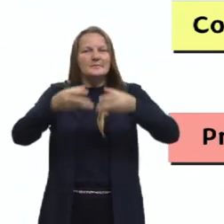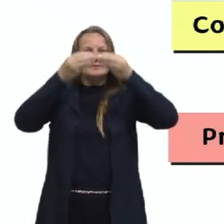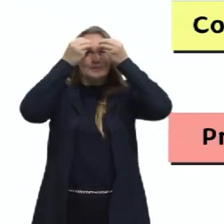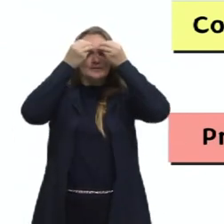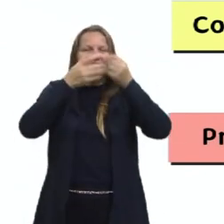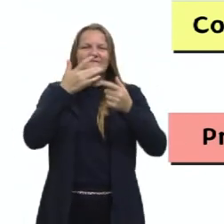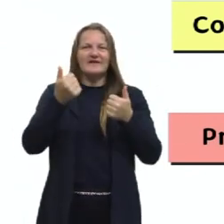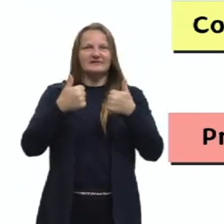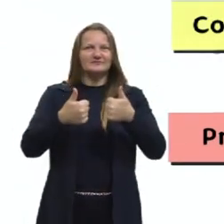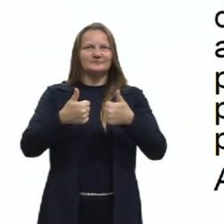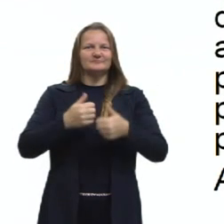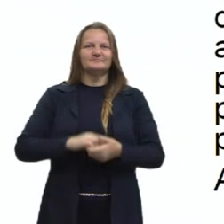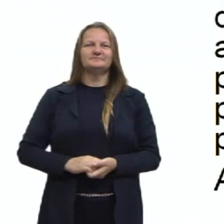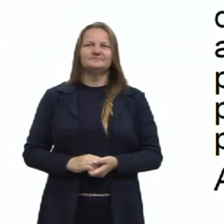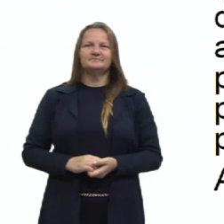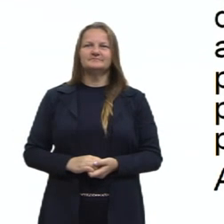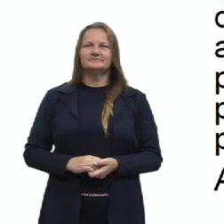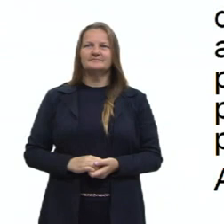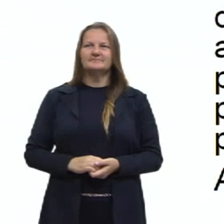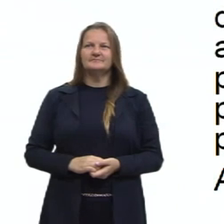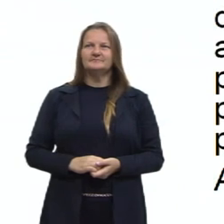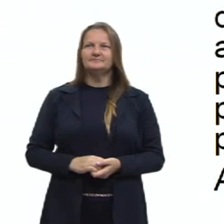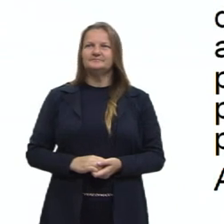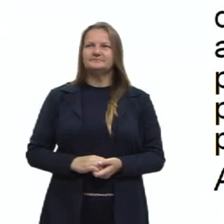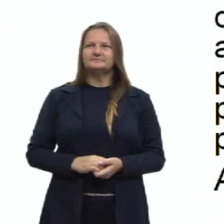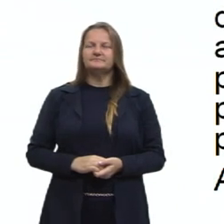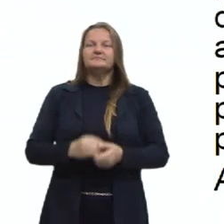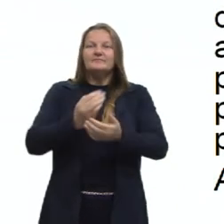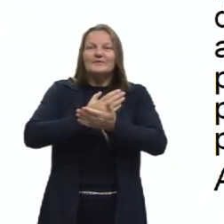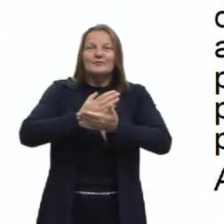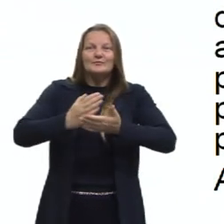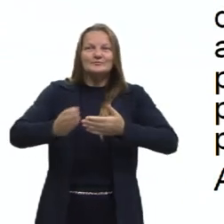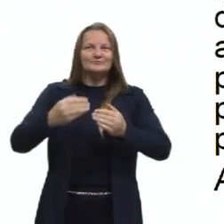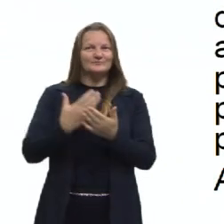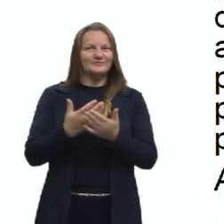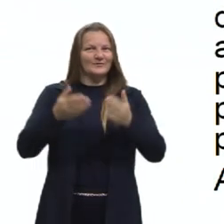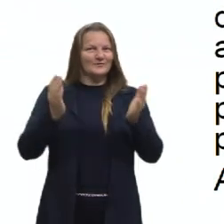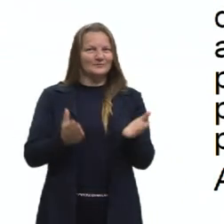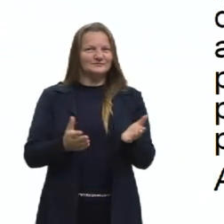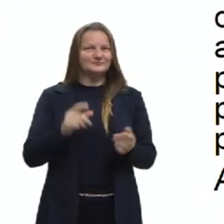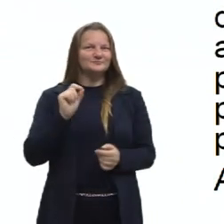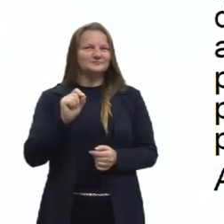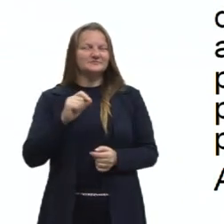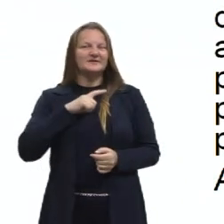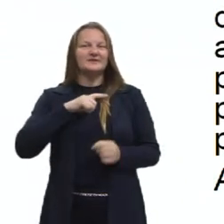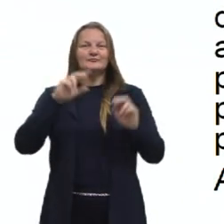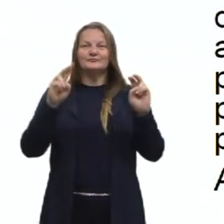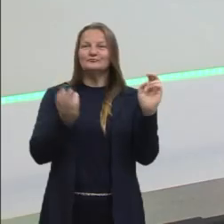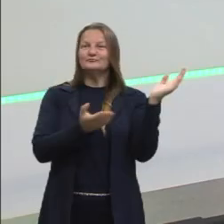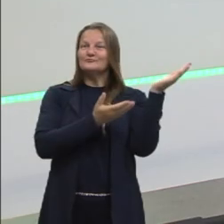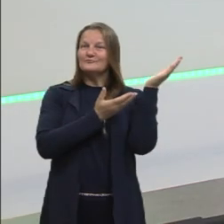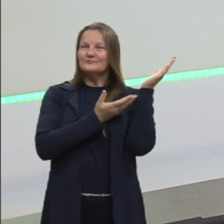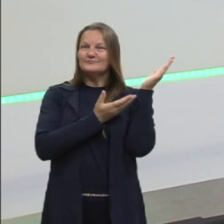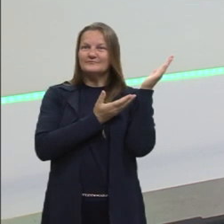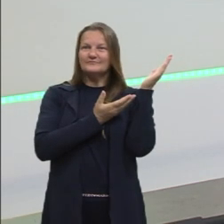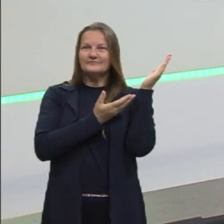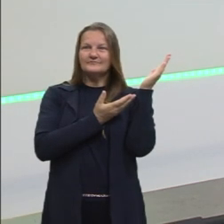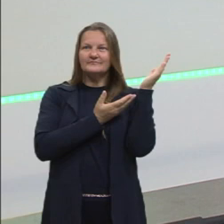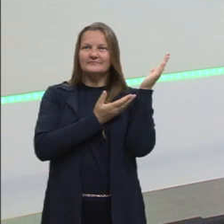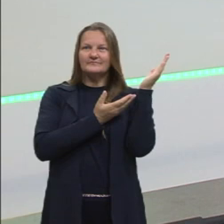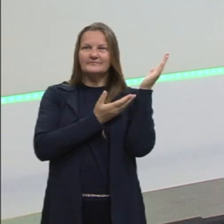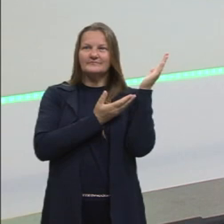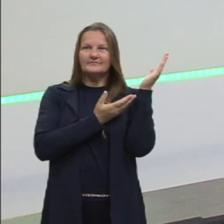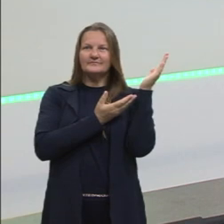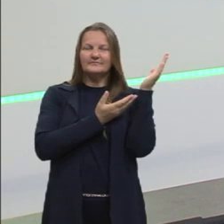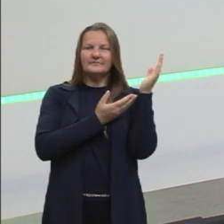tudo certo. E aí para a gente iniciar a nossa aula de hoje, nós temos essa primeira questão. Ela